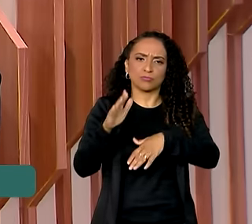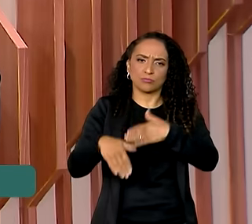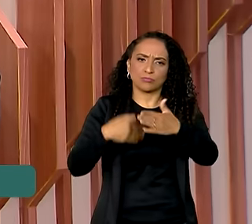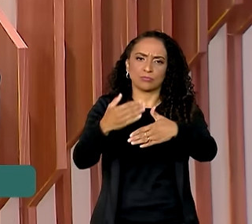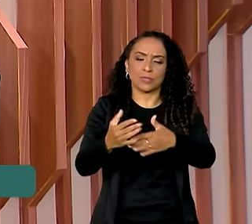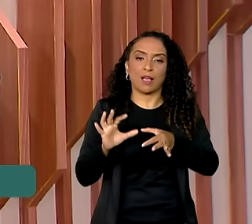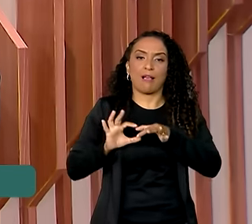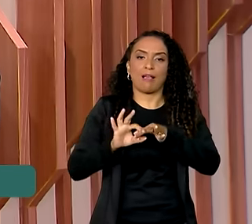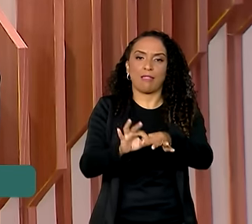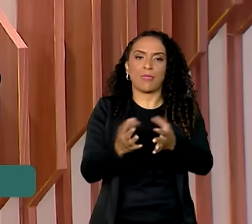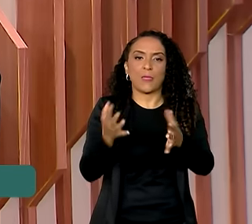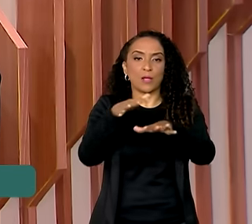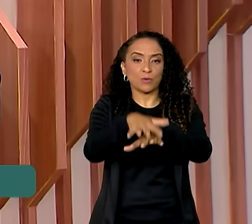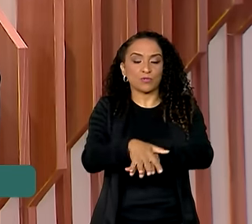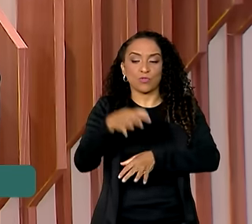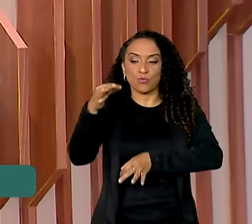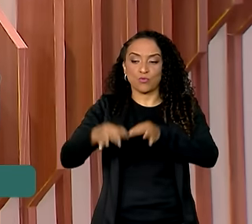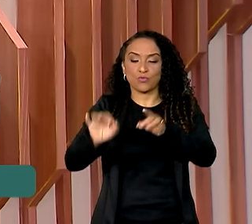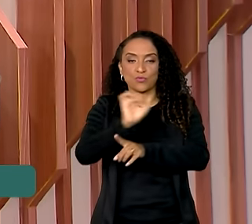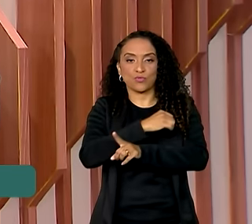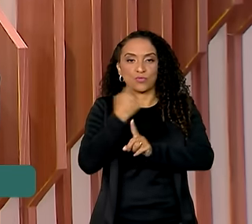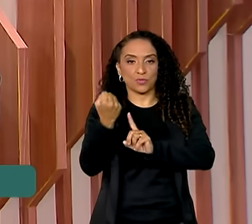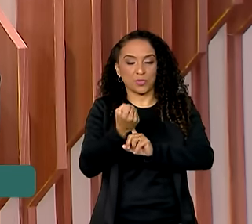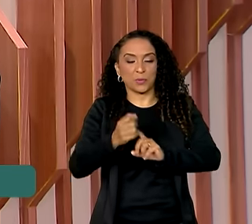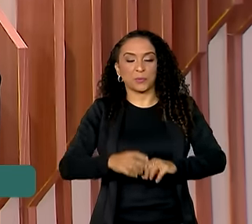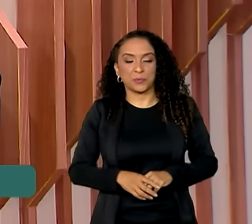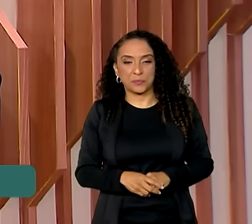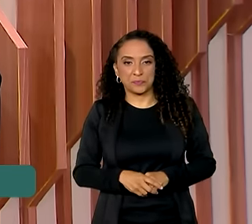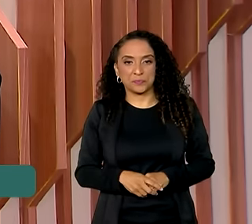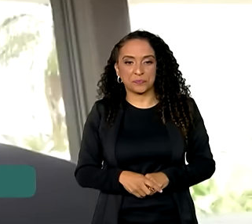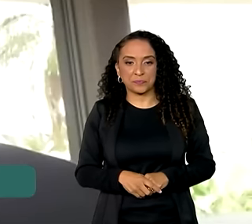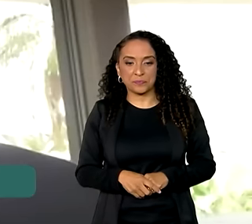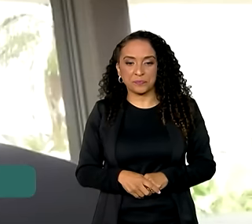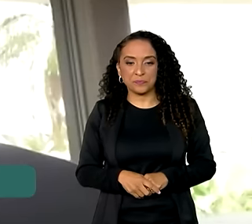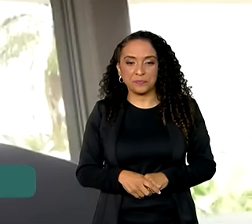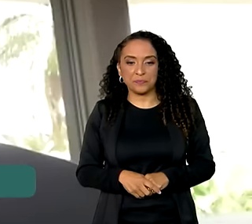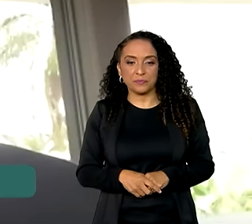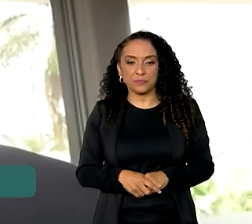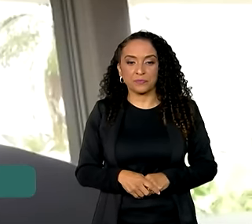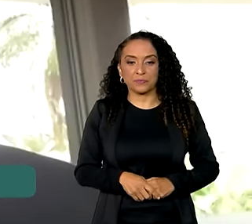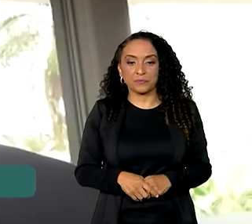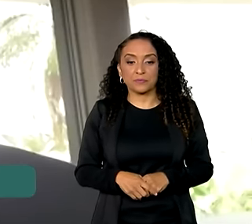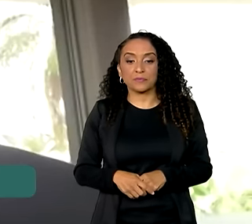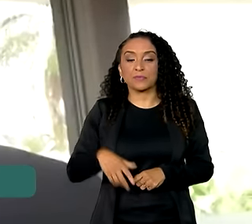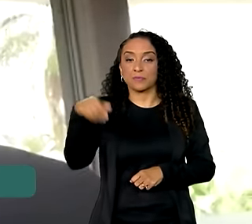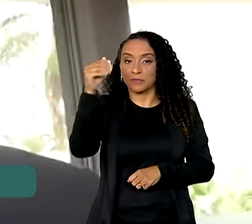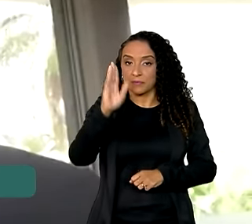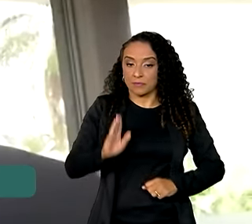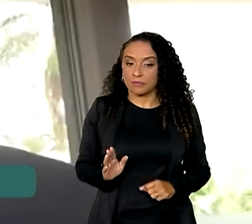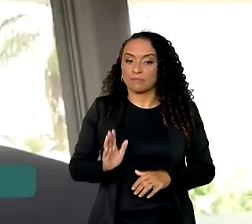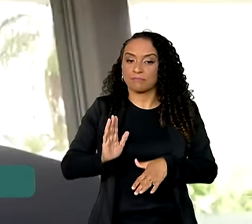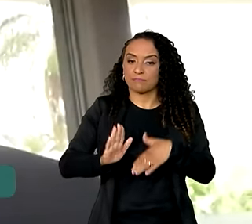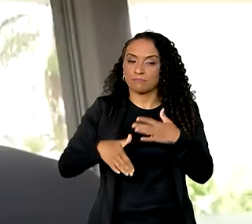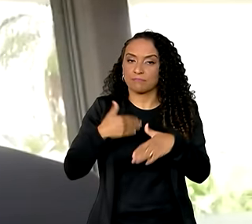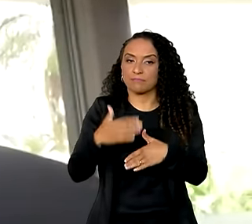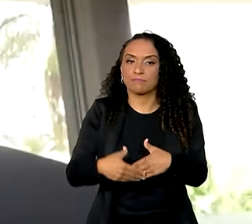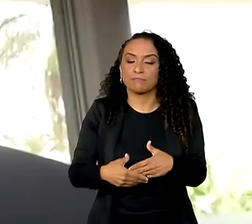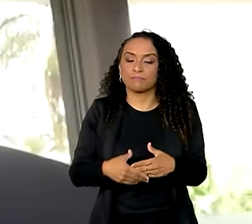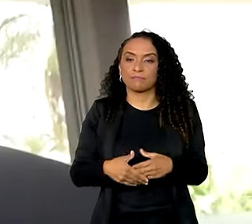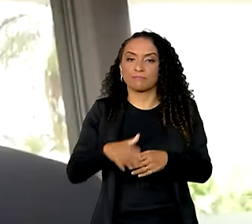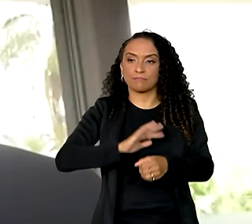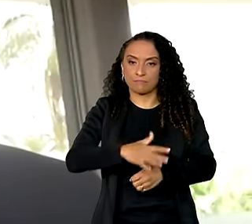desenvolvimento aliado à inclusão e à justiça social. E para o Brasil, o desenvolvimento urbano